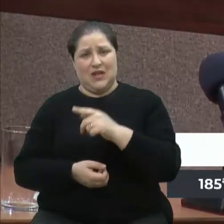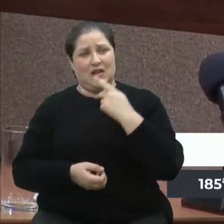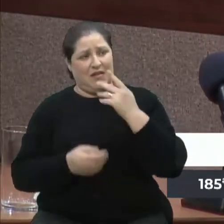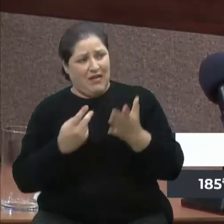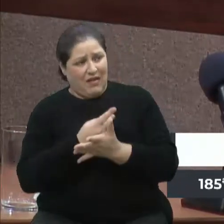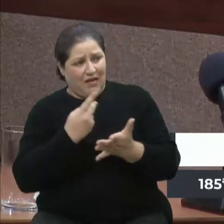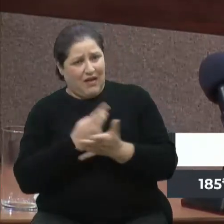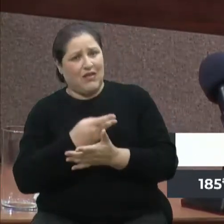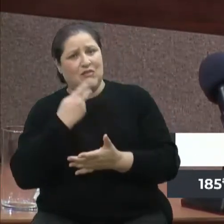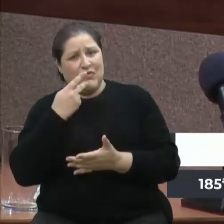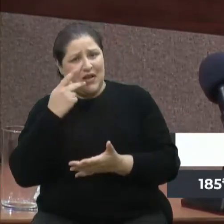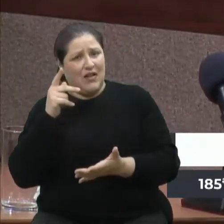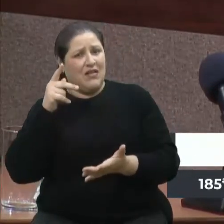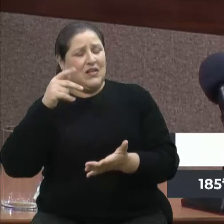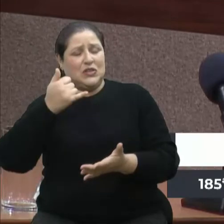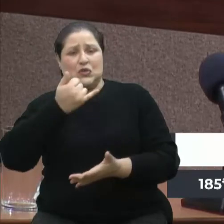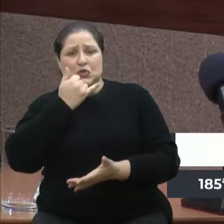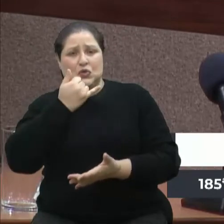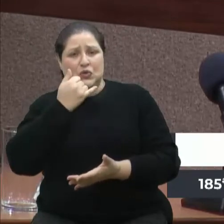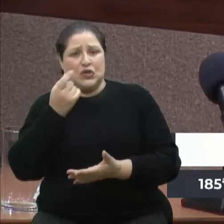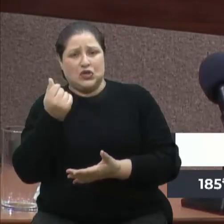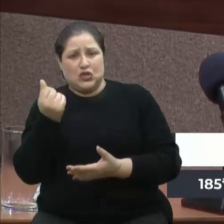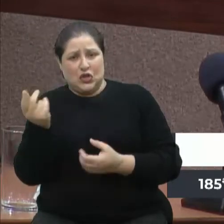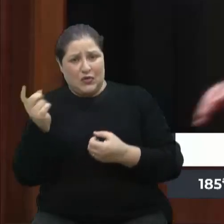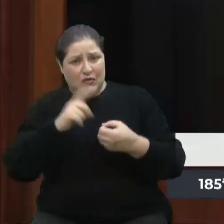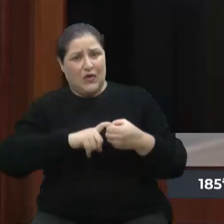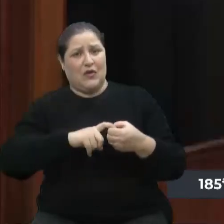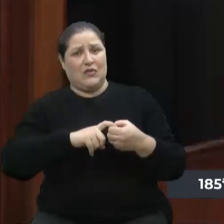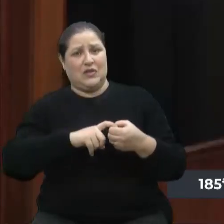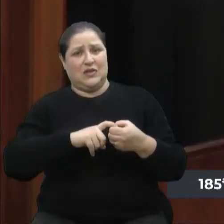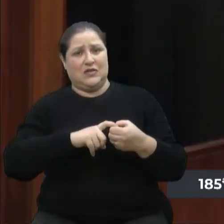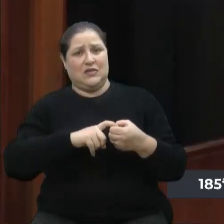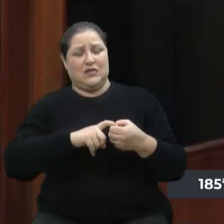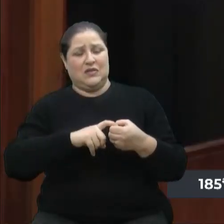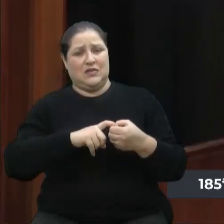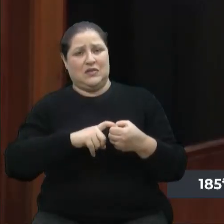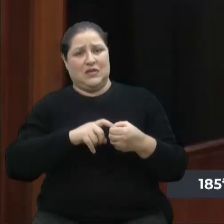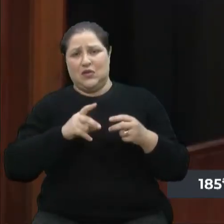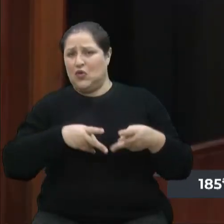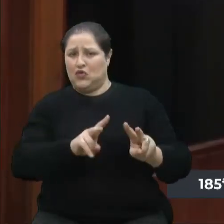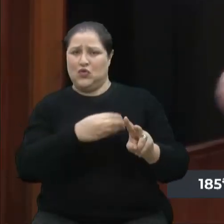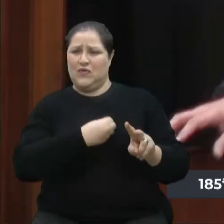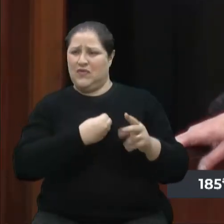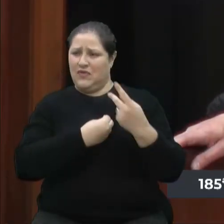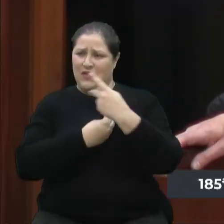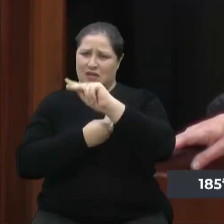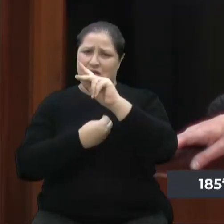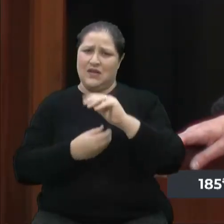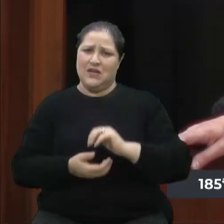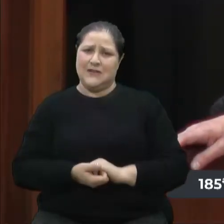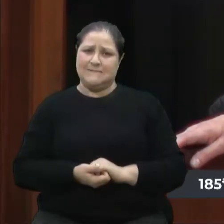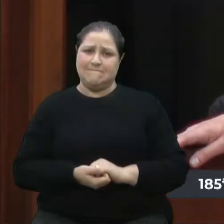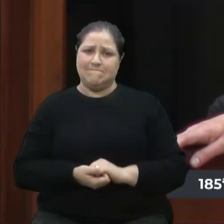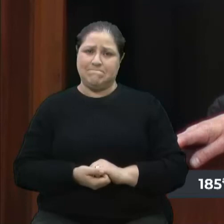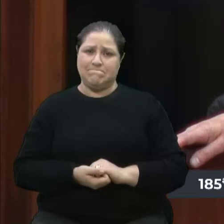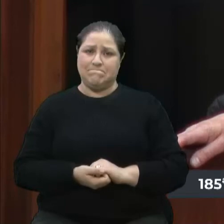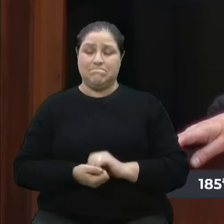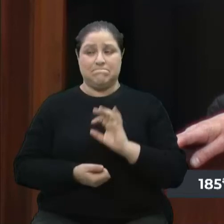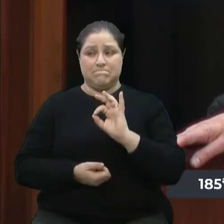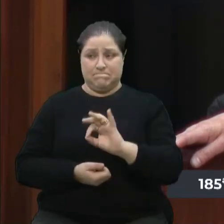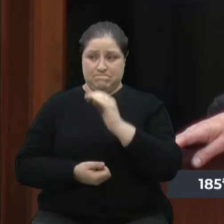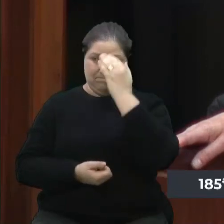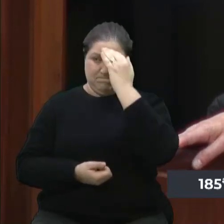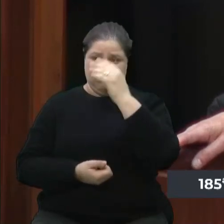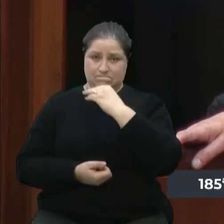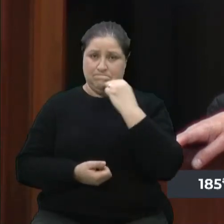recurso, peça desculpa e segue a vida para frente. Obrigado. Obrigado, vereador Marcon. Exatamente. É imoral